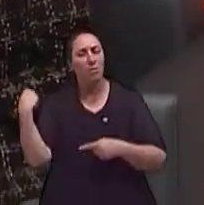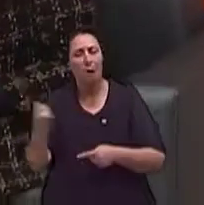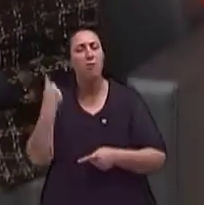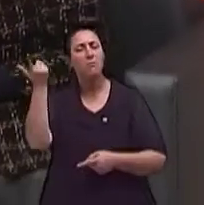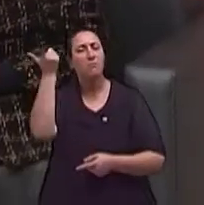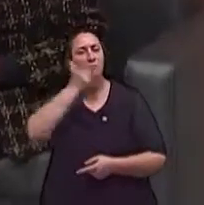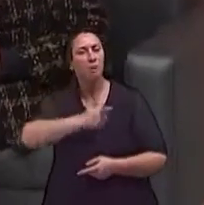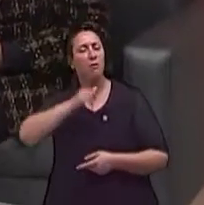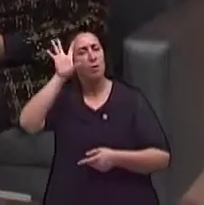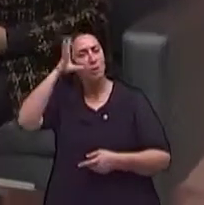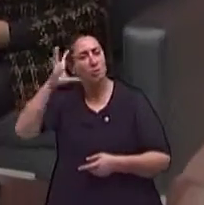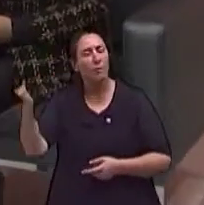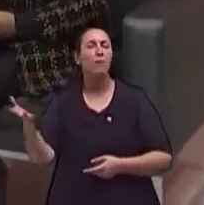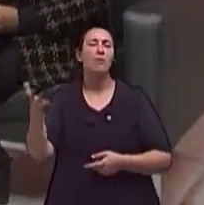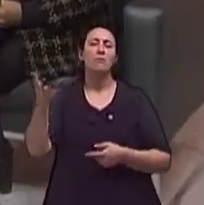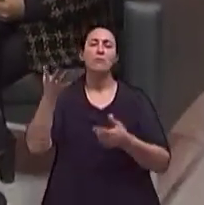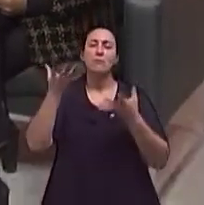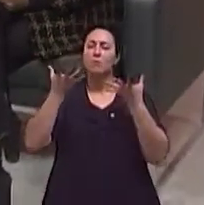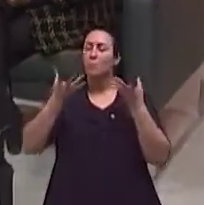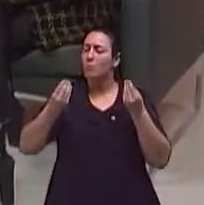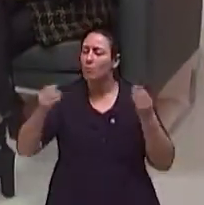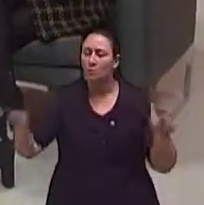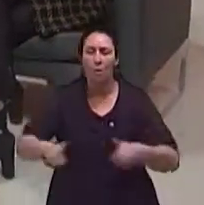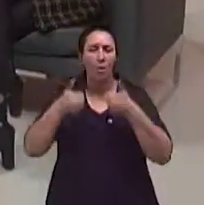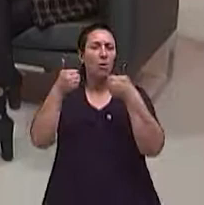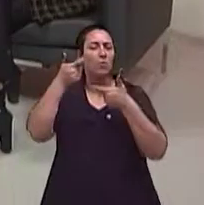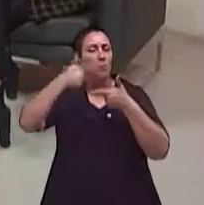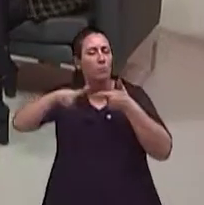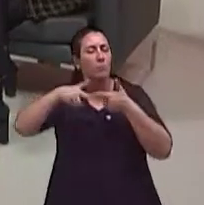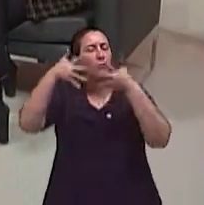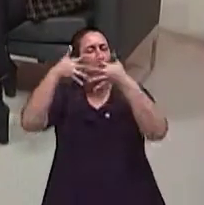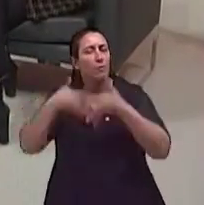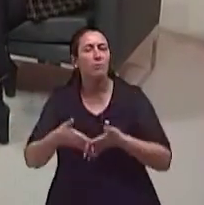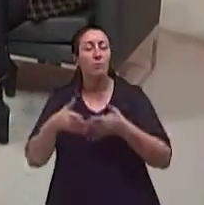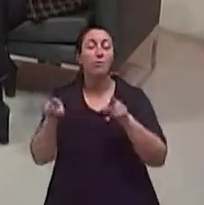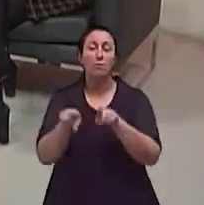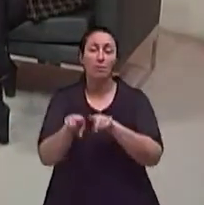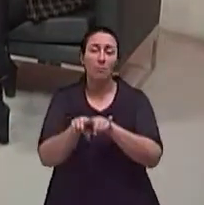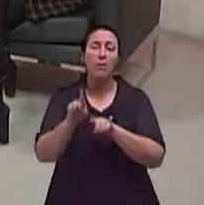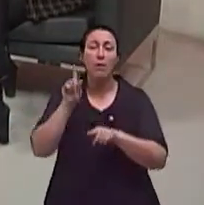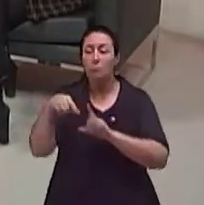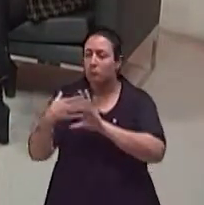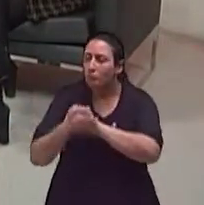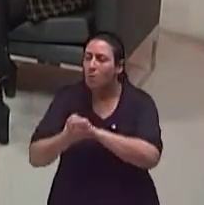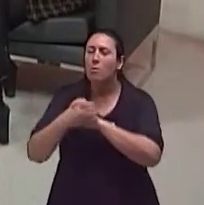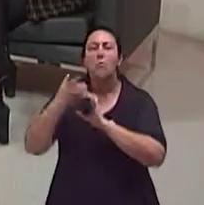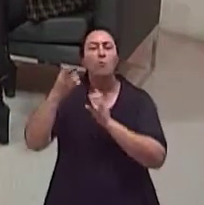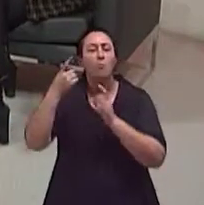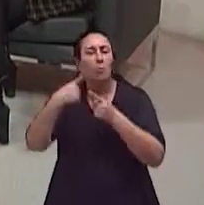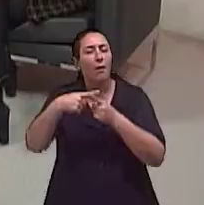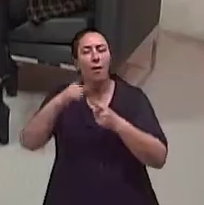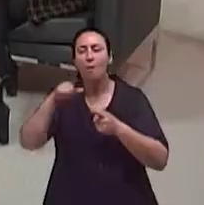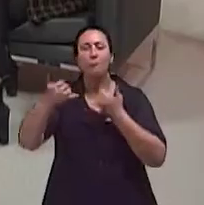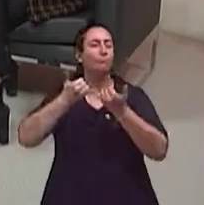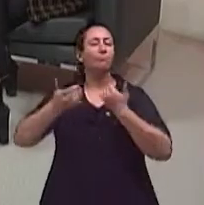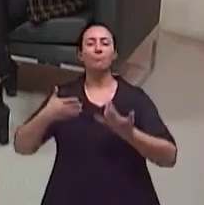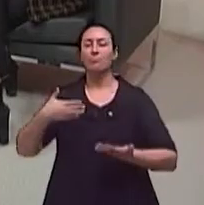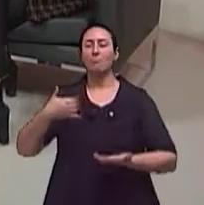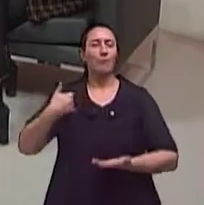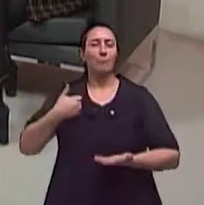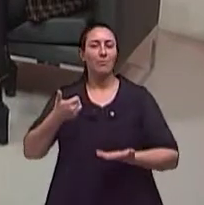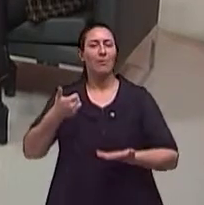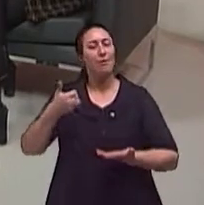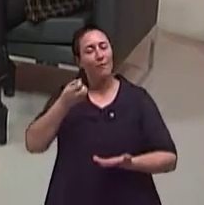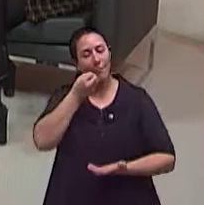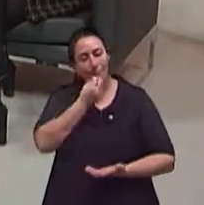dadas é que a gente resolve muito melhor os conflitos. É assim que a gente tem que estar, independente da idade. Viva bem,